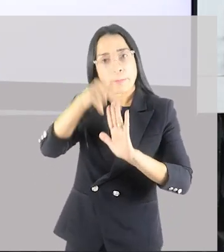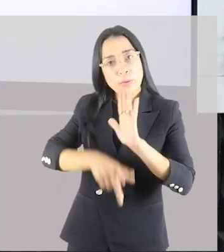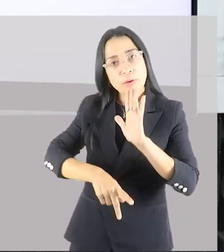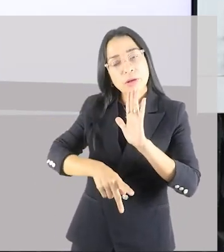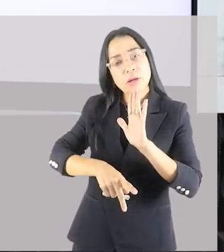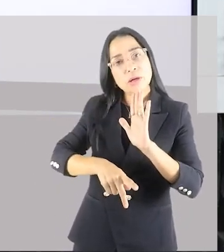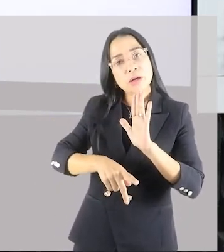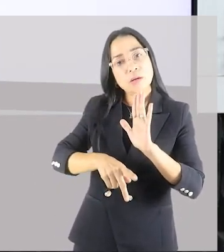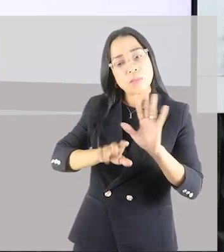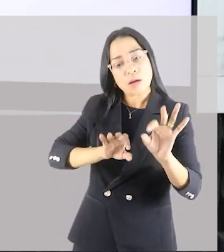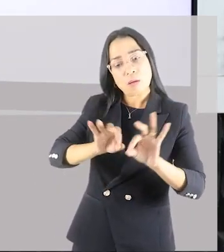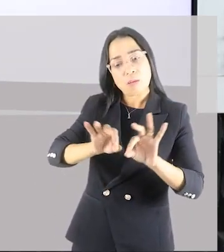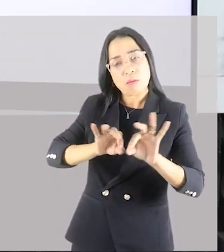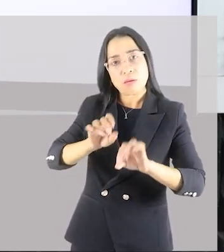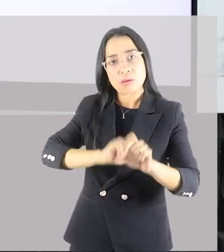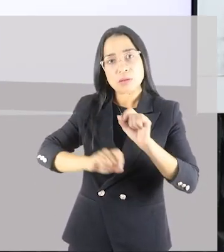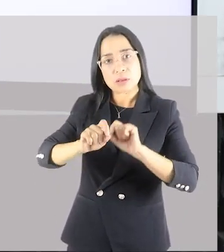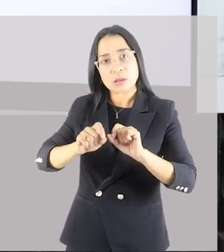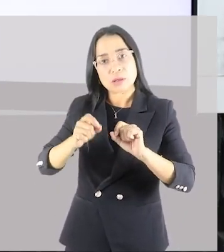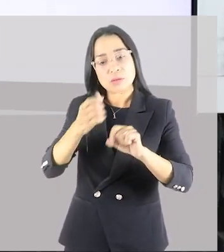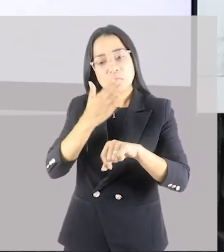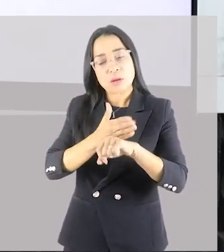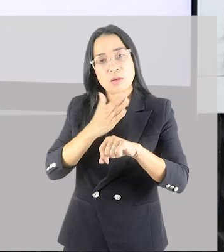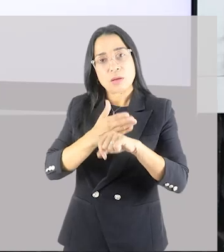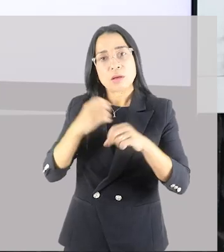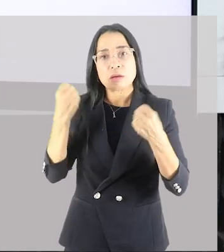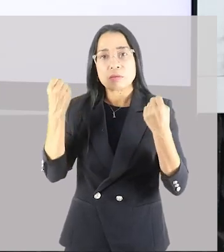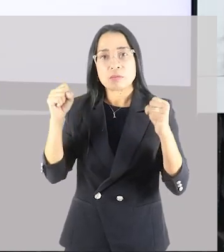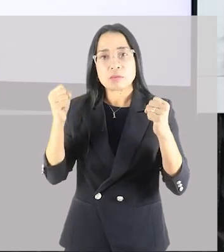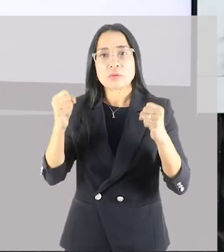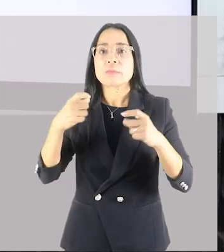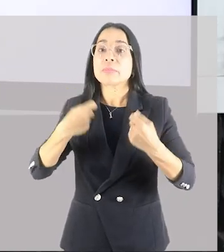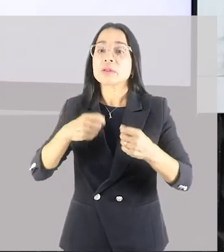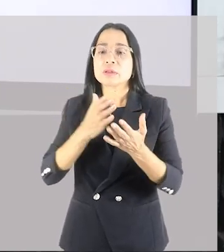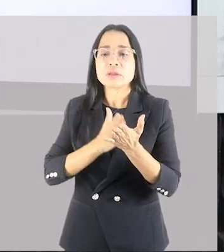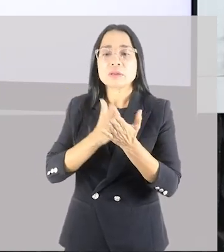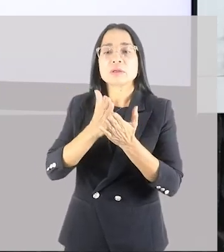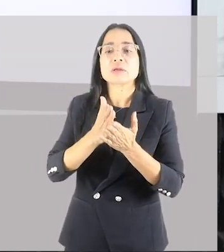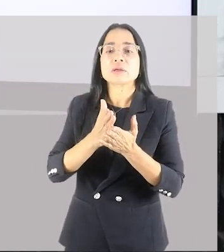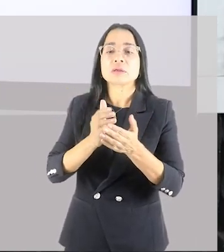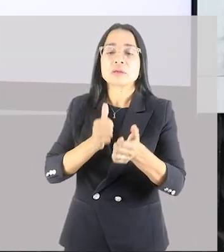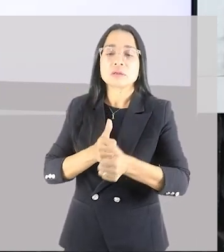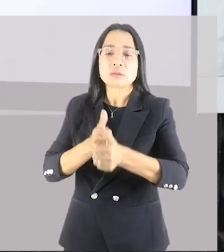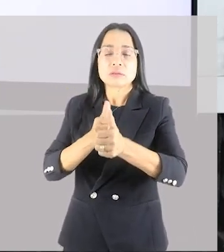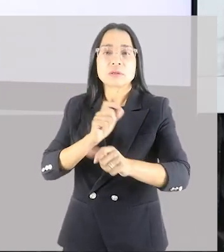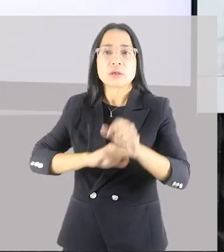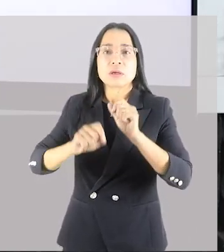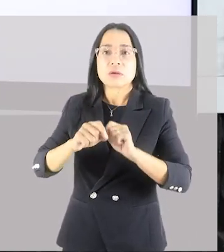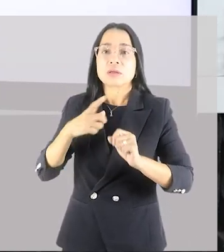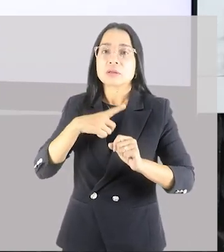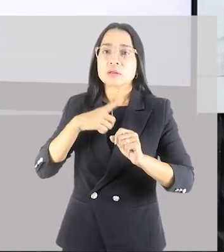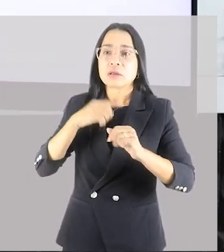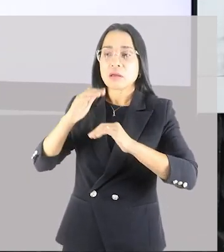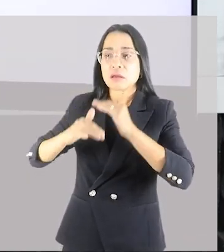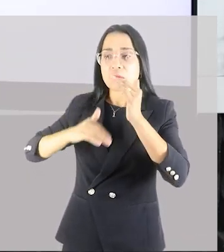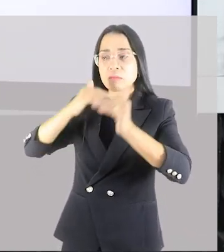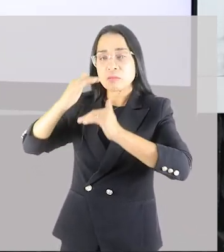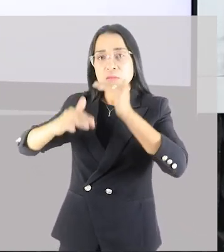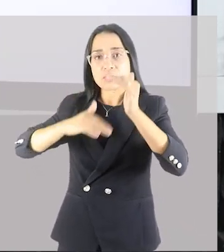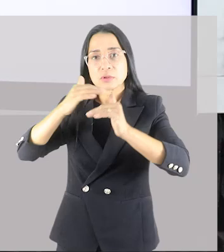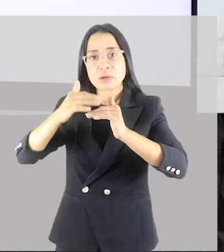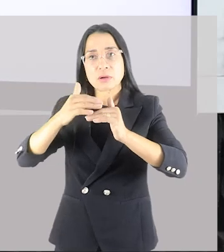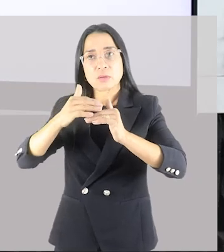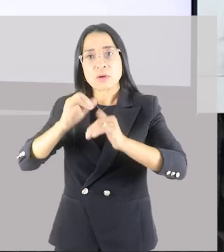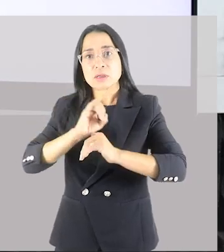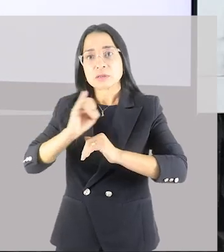precisa seguir para você continuar tendo a evolução. Porque, se você não for, periodicamente, não